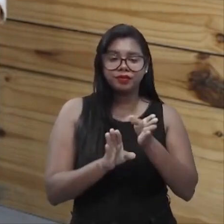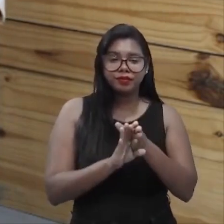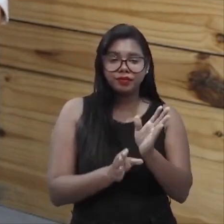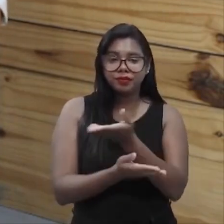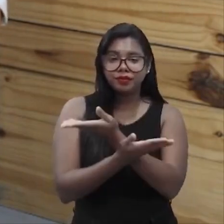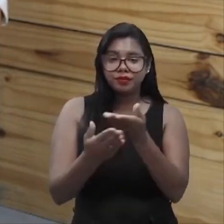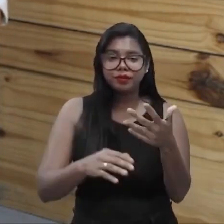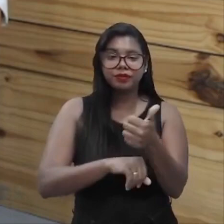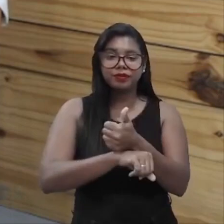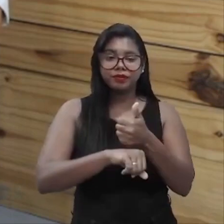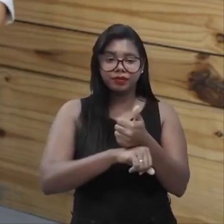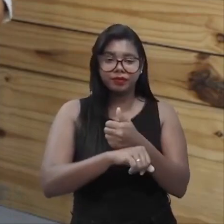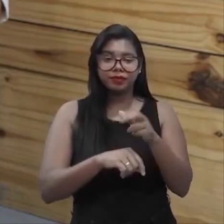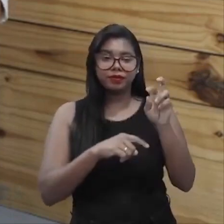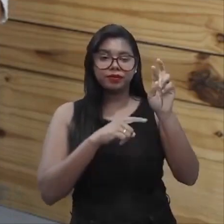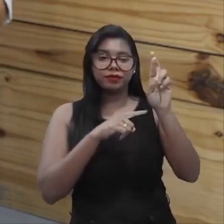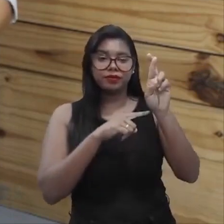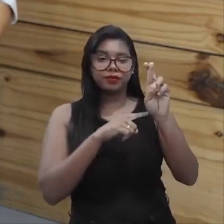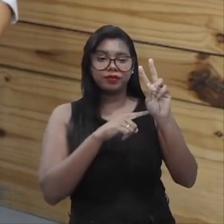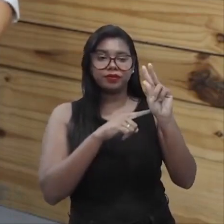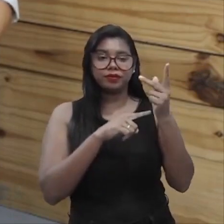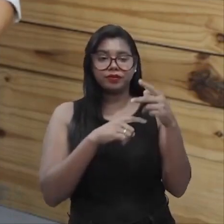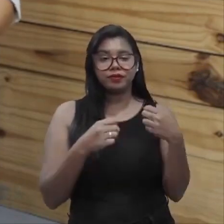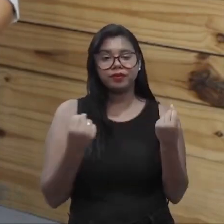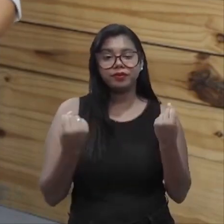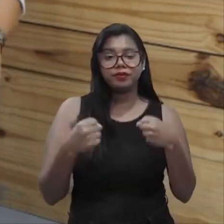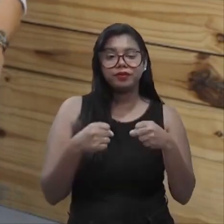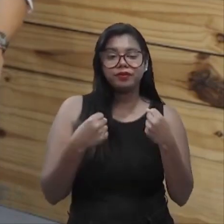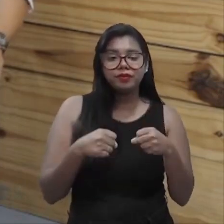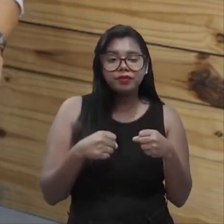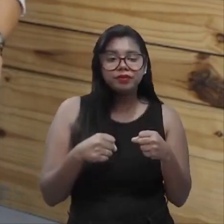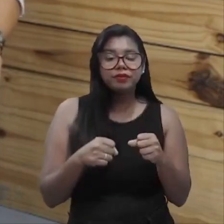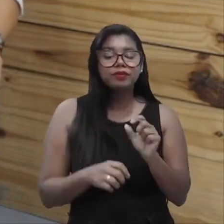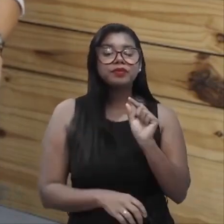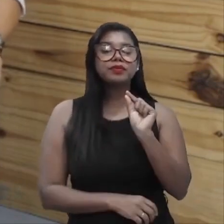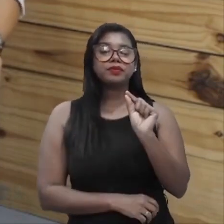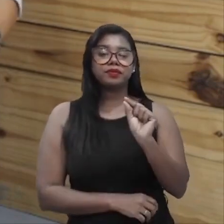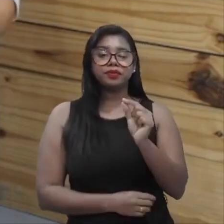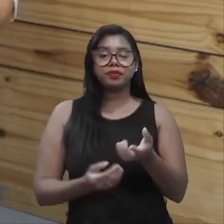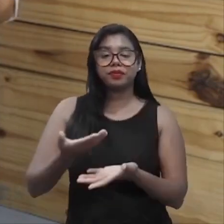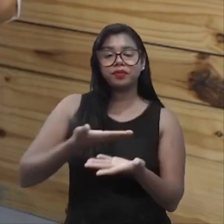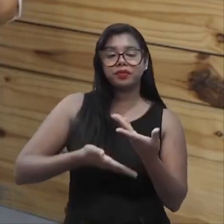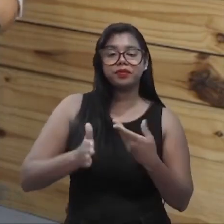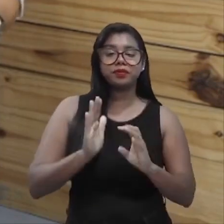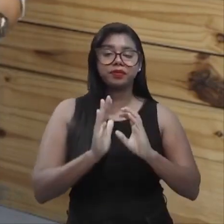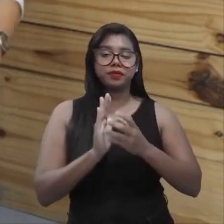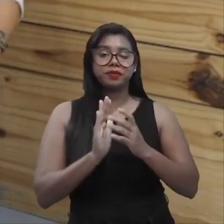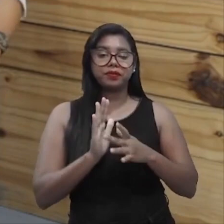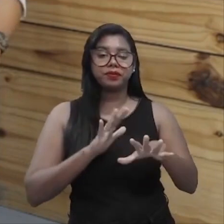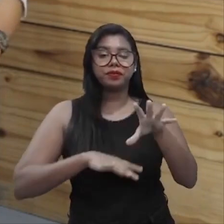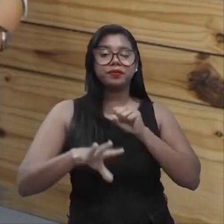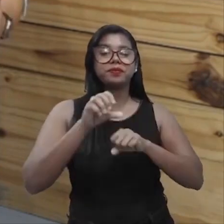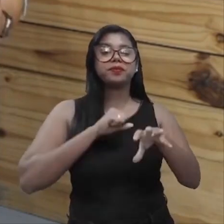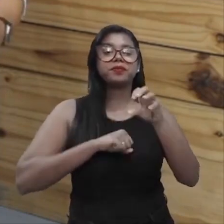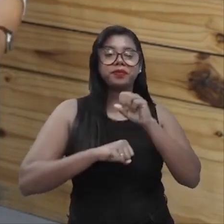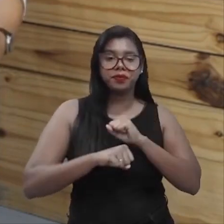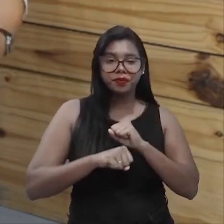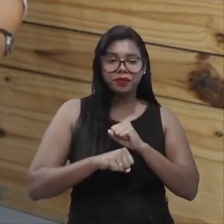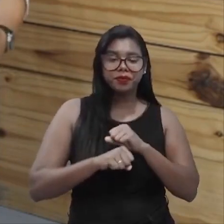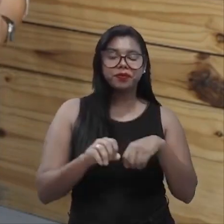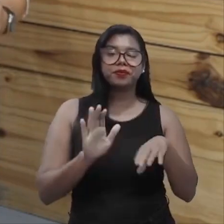o profissional de recursos humanos, então ele precisa fazer com que os colaboradores se apropriem da